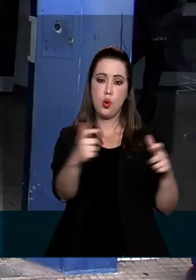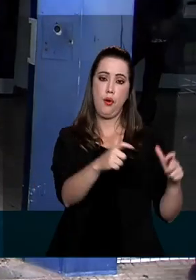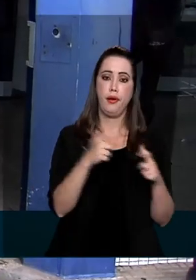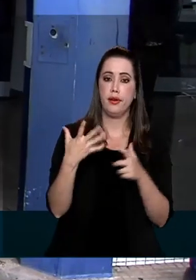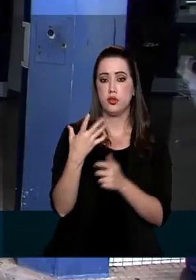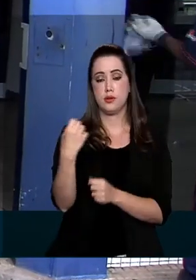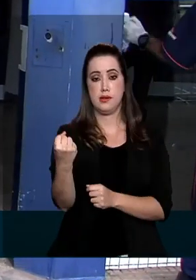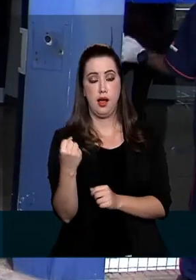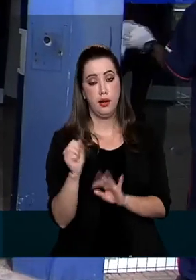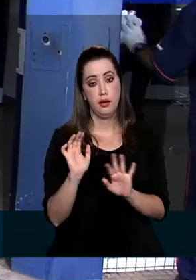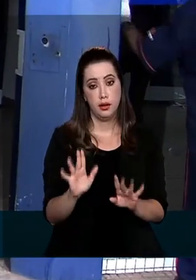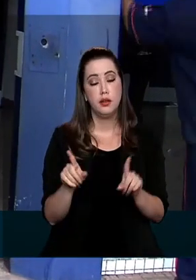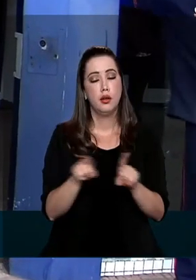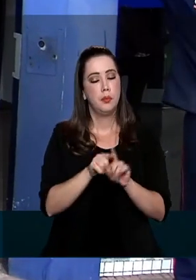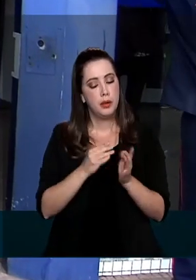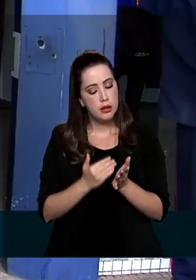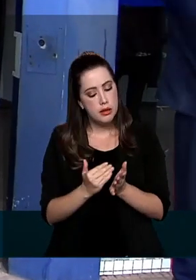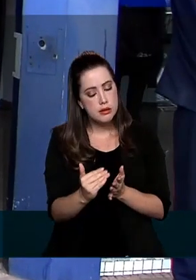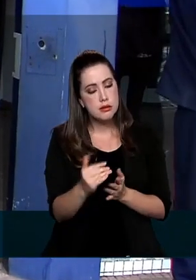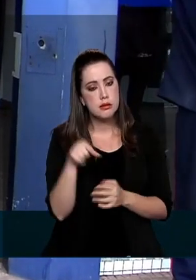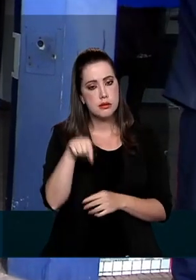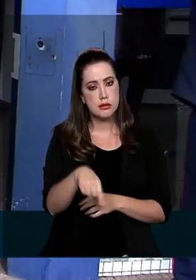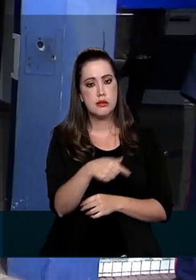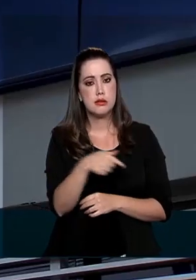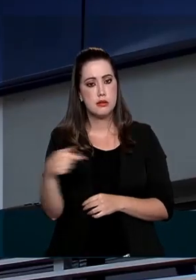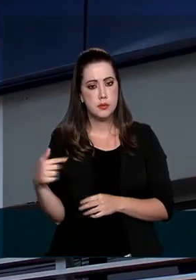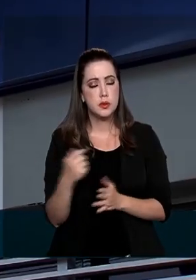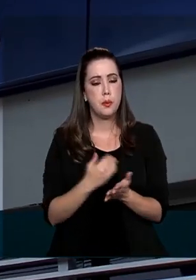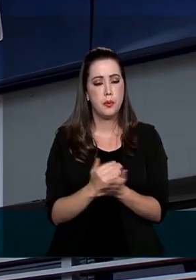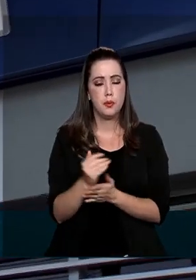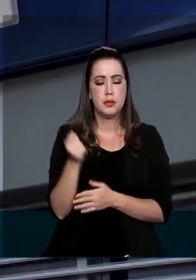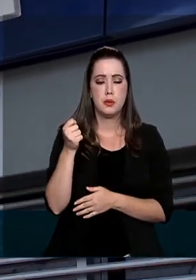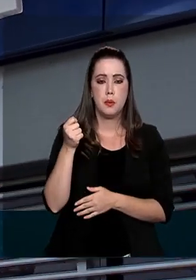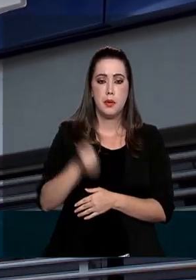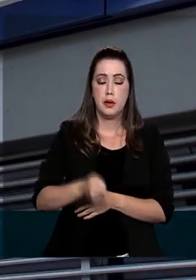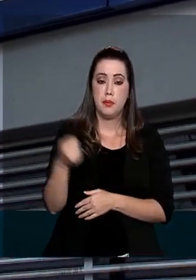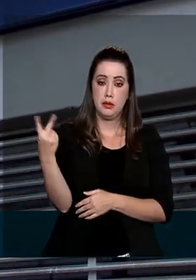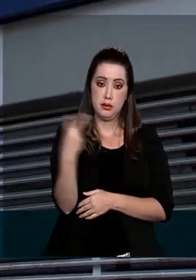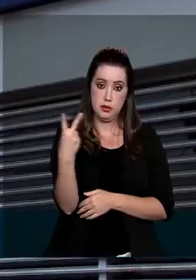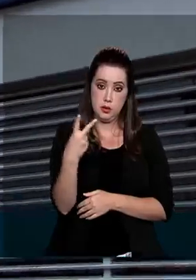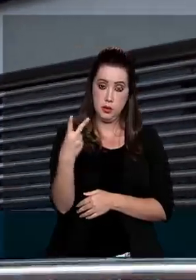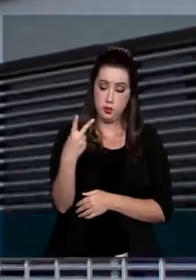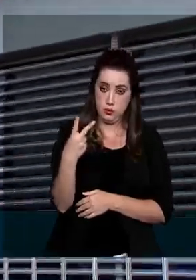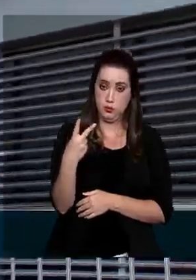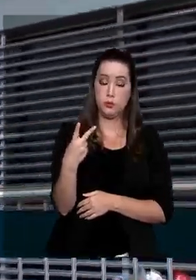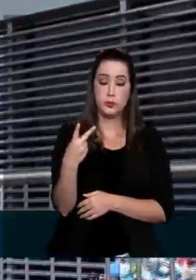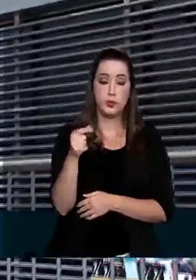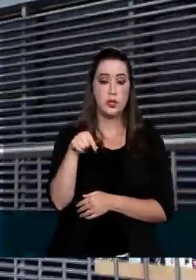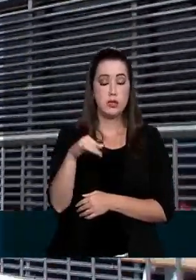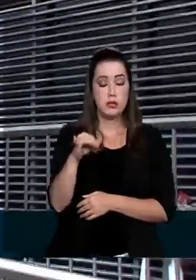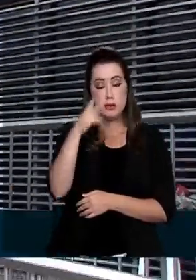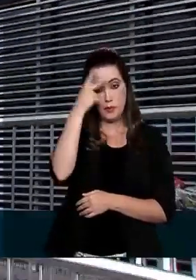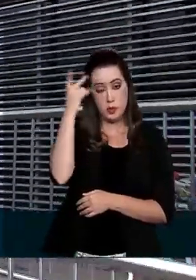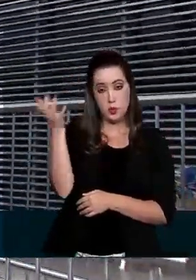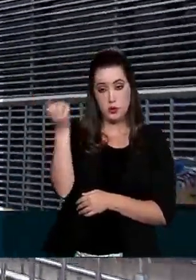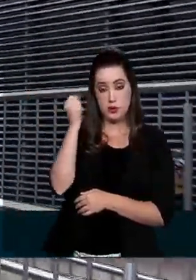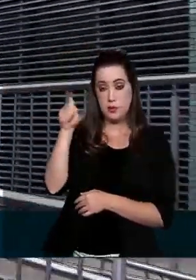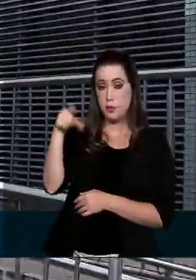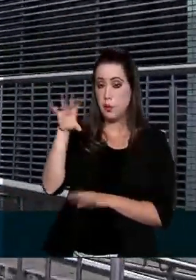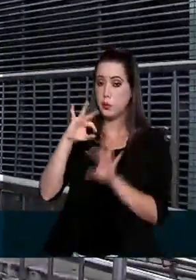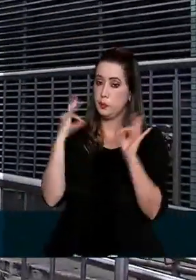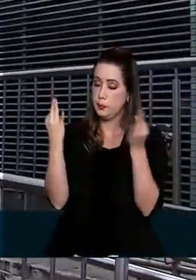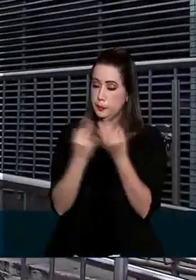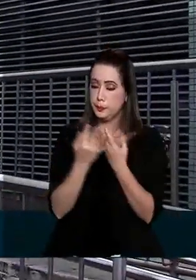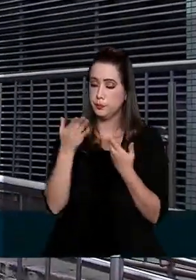Também continuam esta semana os pagamentos da segunda parcela do auxílio para quem recebe Bolsa Família. O